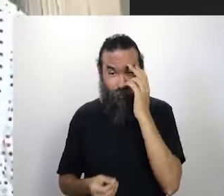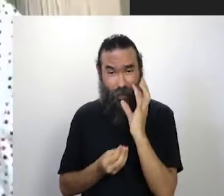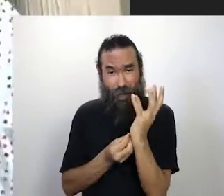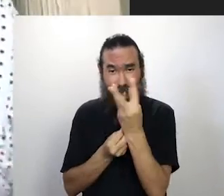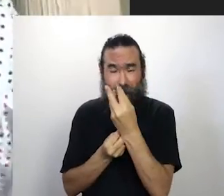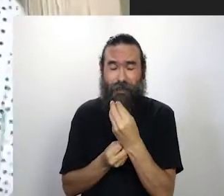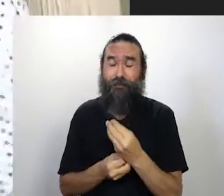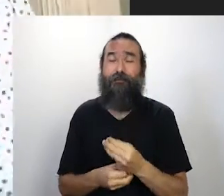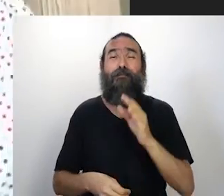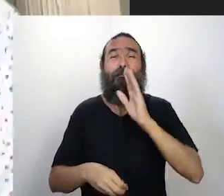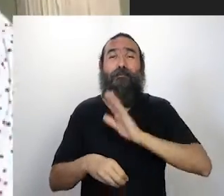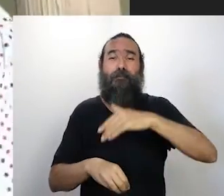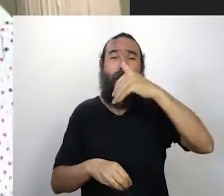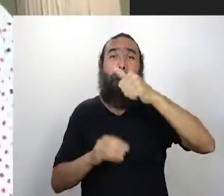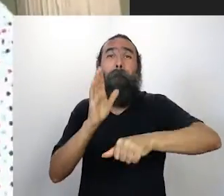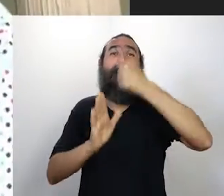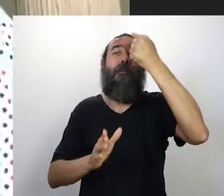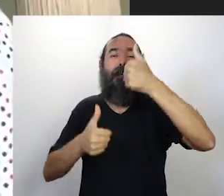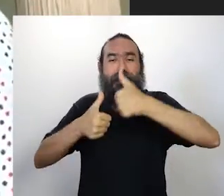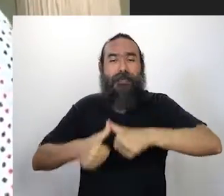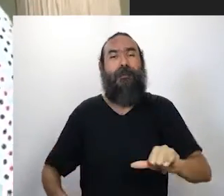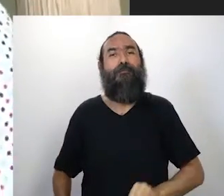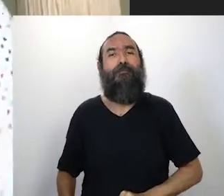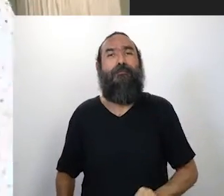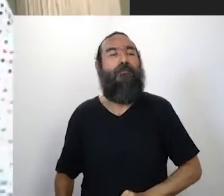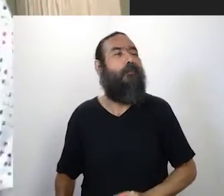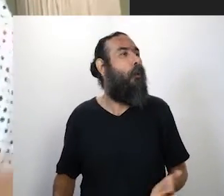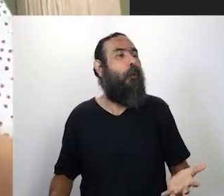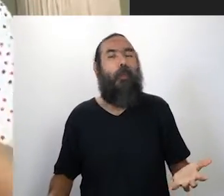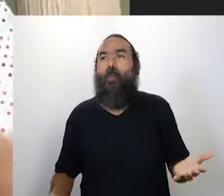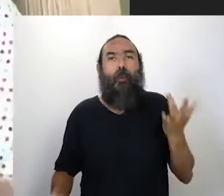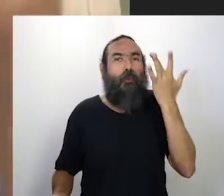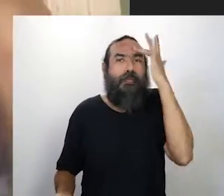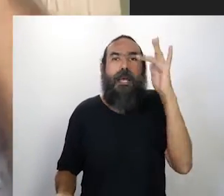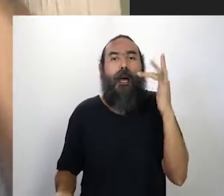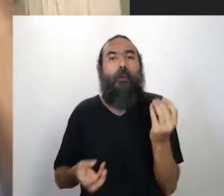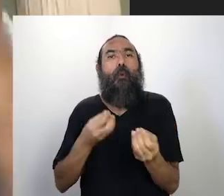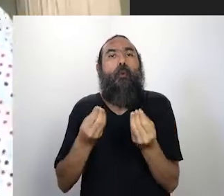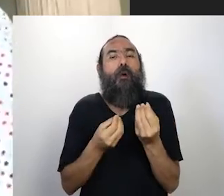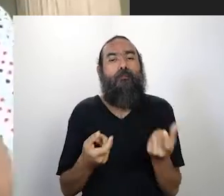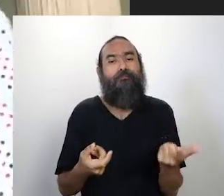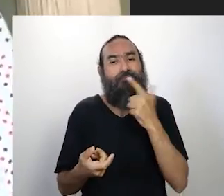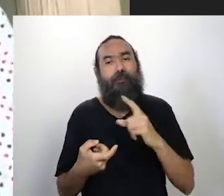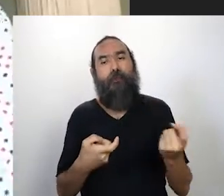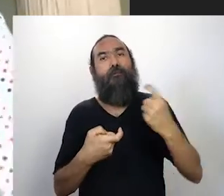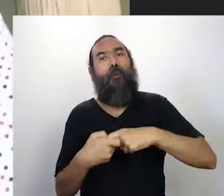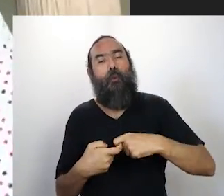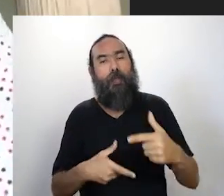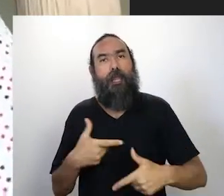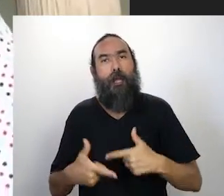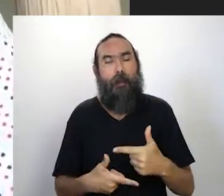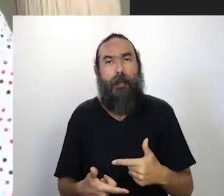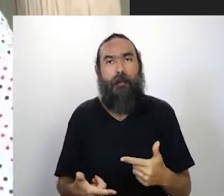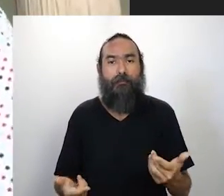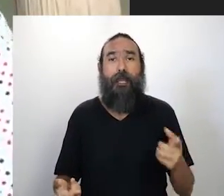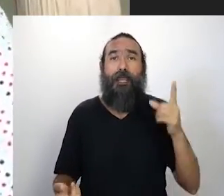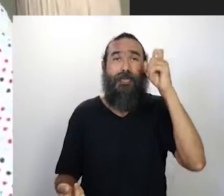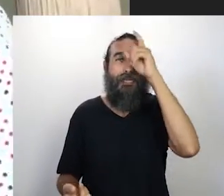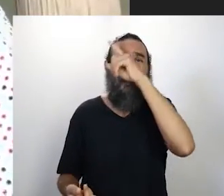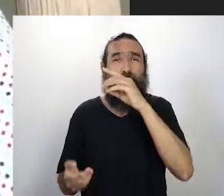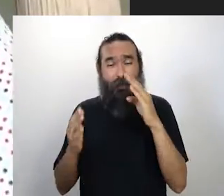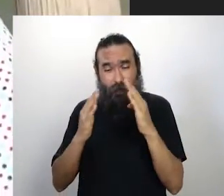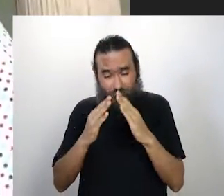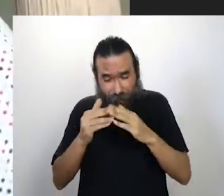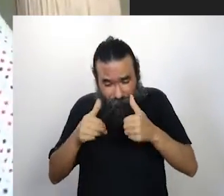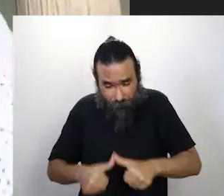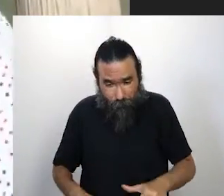que vai voltar que a gente não sabe quando é que vai voltar, mas, e também é difícil para aquelas pessoas que não têm uma estrutura em casa, a tem um celular, mas falta o dinheiro